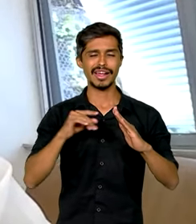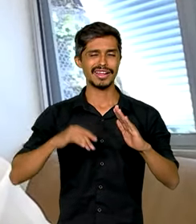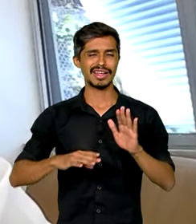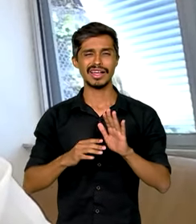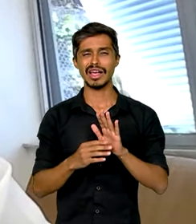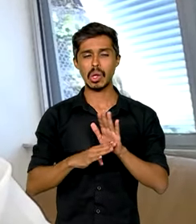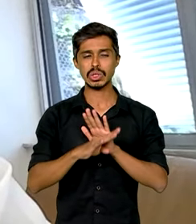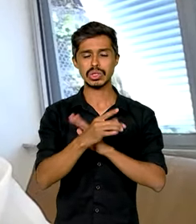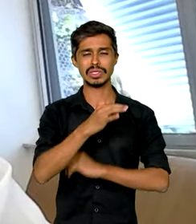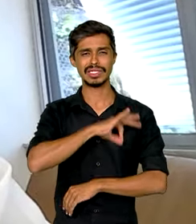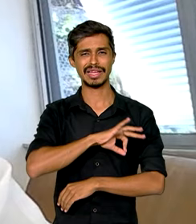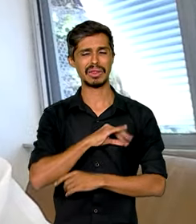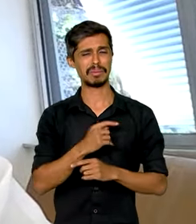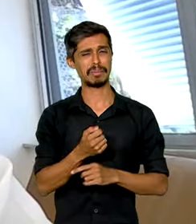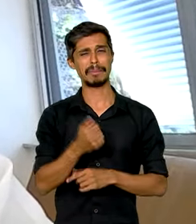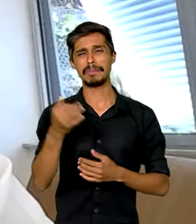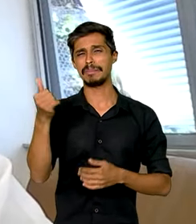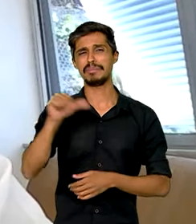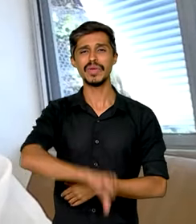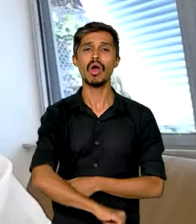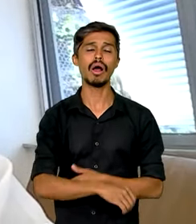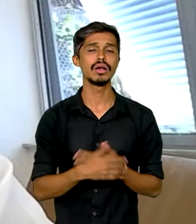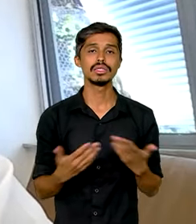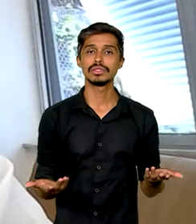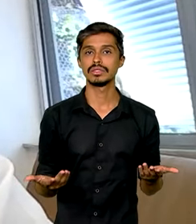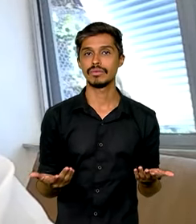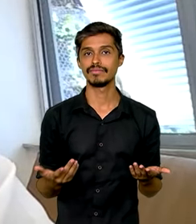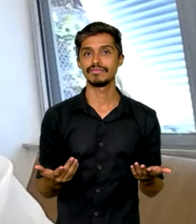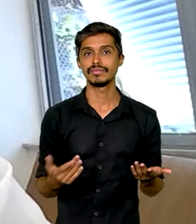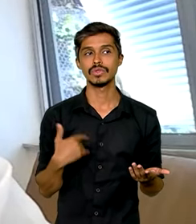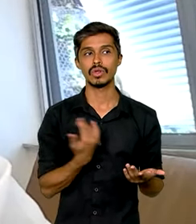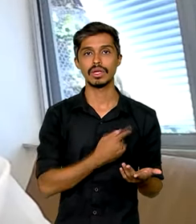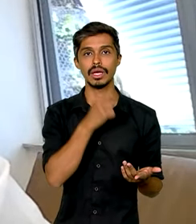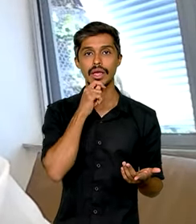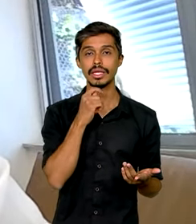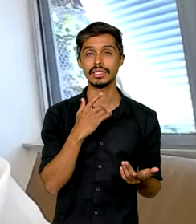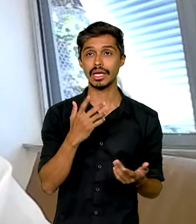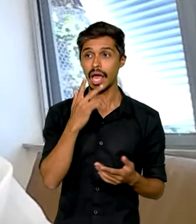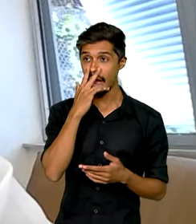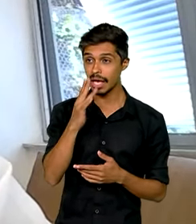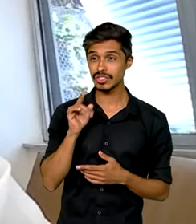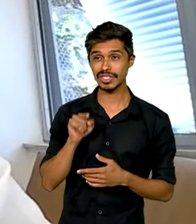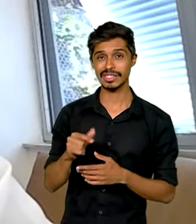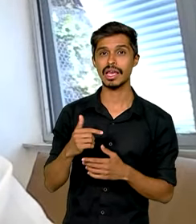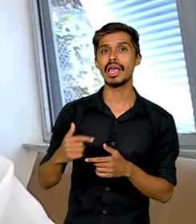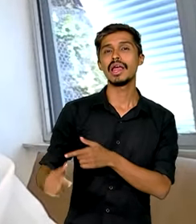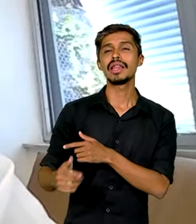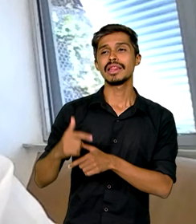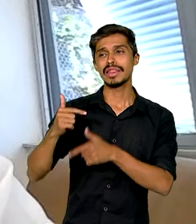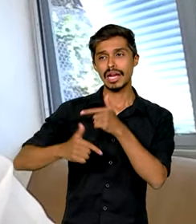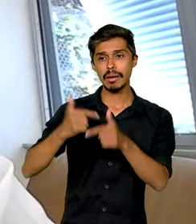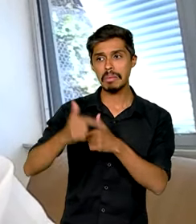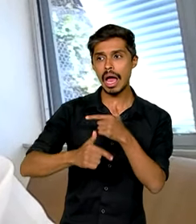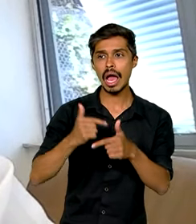médio da economia, né? Então, a gente ainda pode estar subestimando o quanto esse trabalho